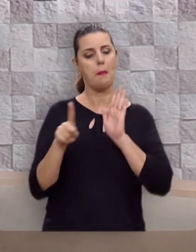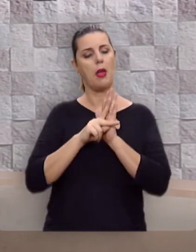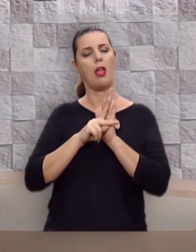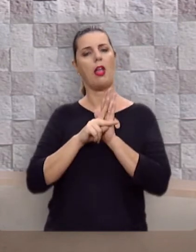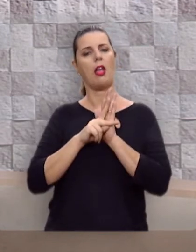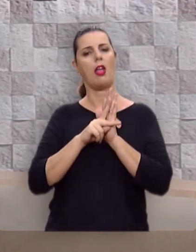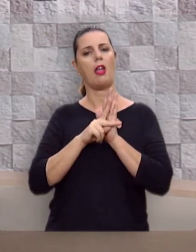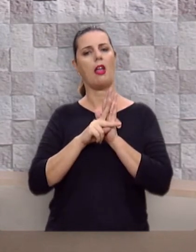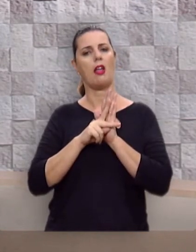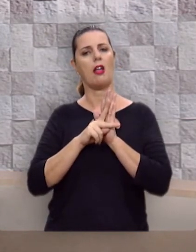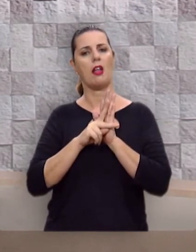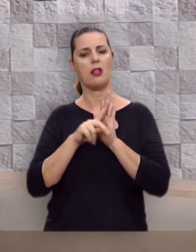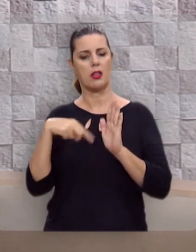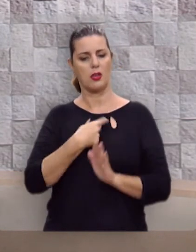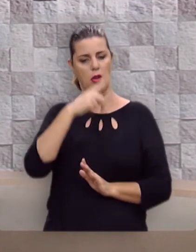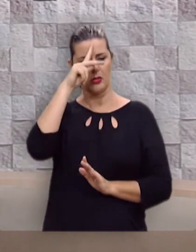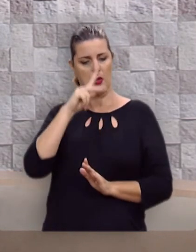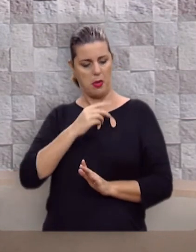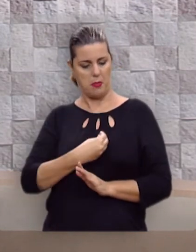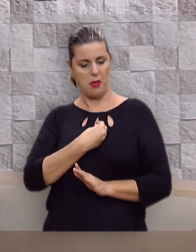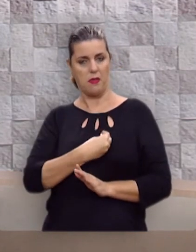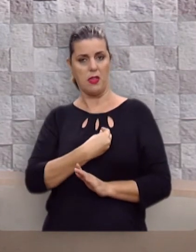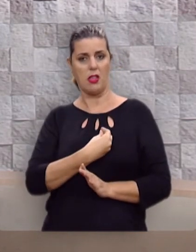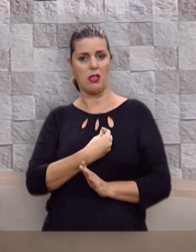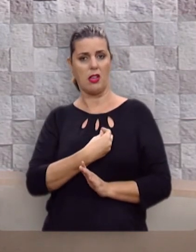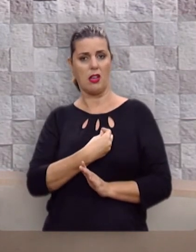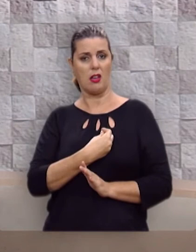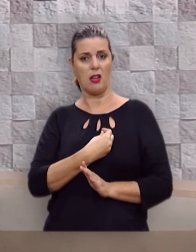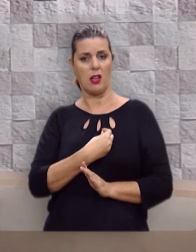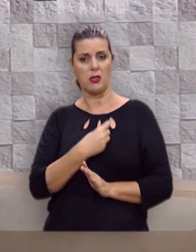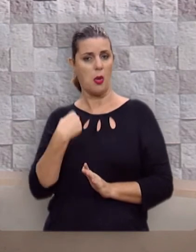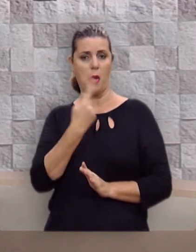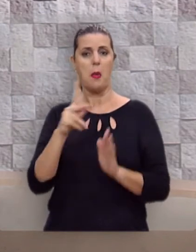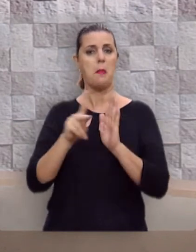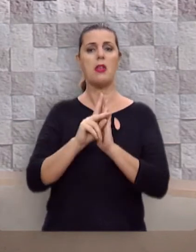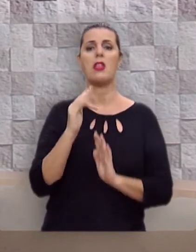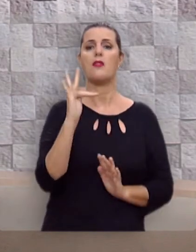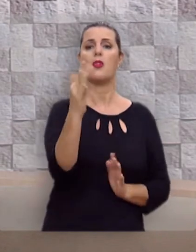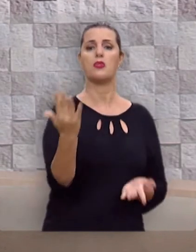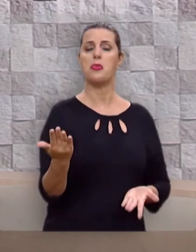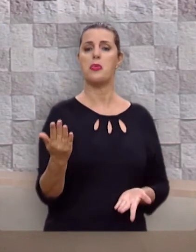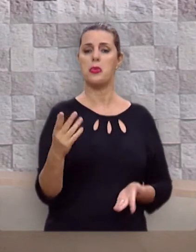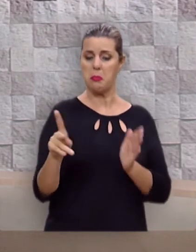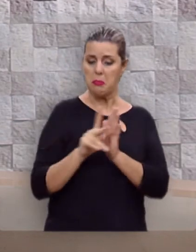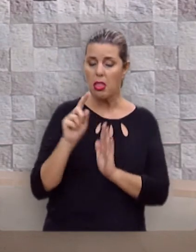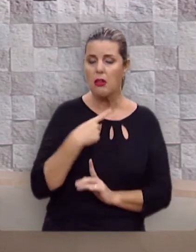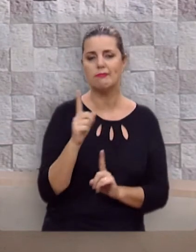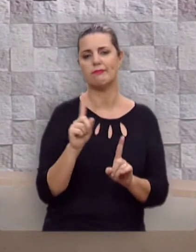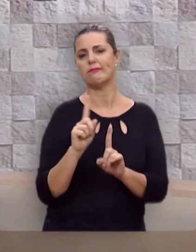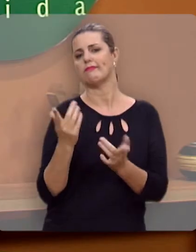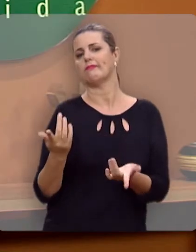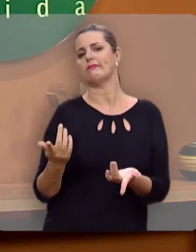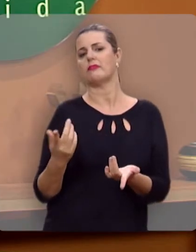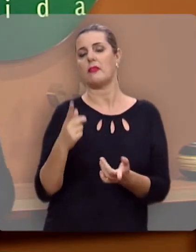donos nem da nossa própria vida, nem do nosso futuro. Nem do nosso futuro.